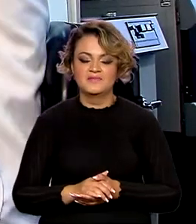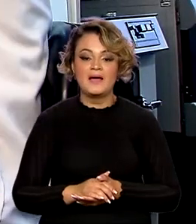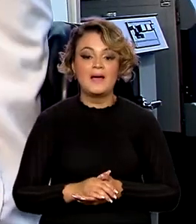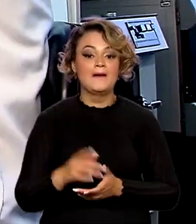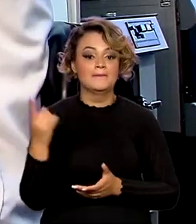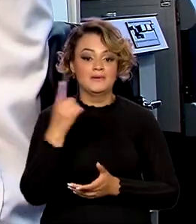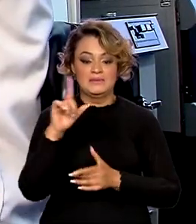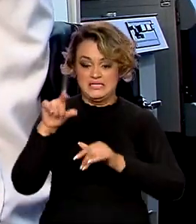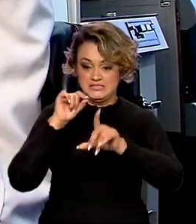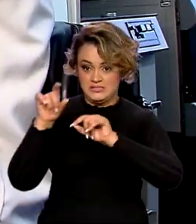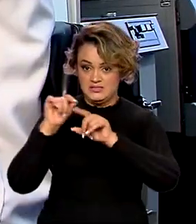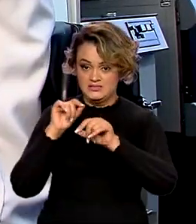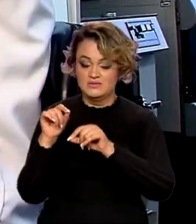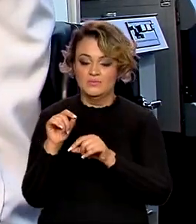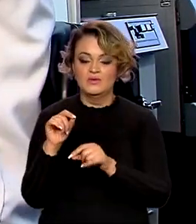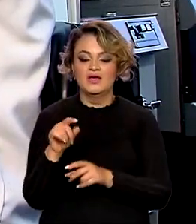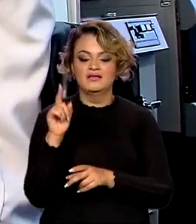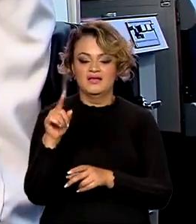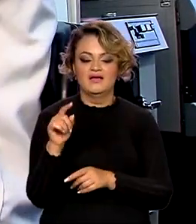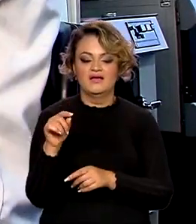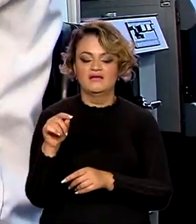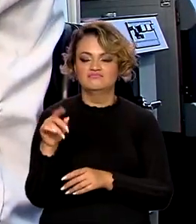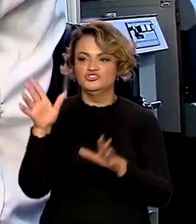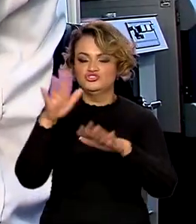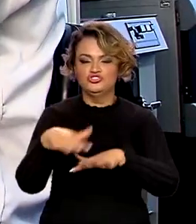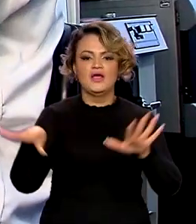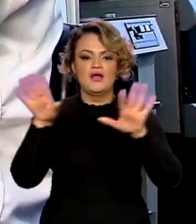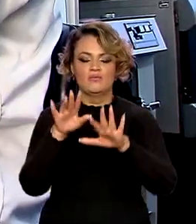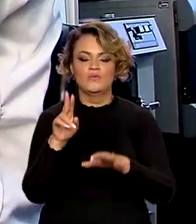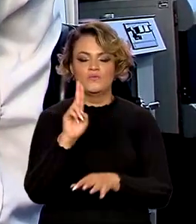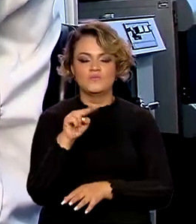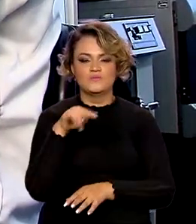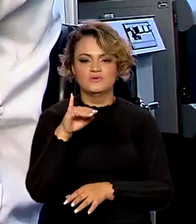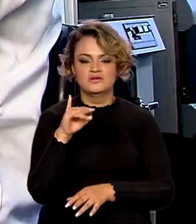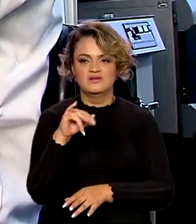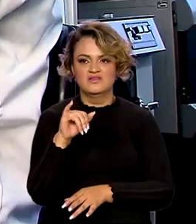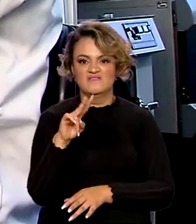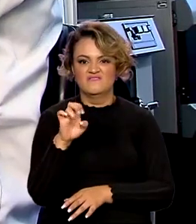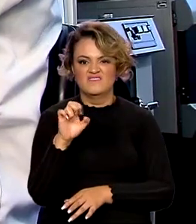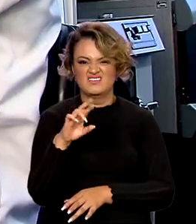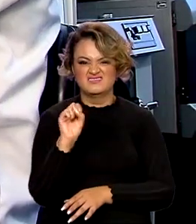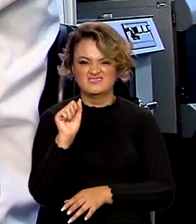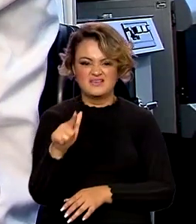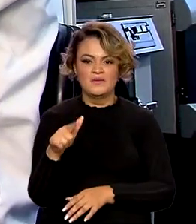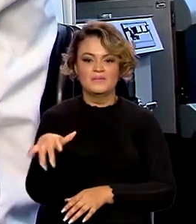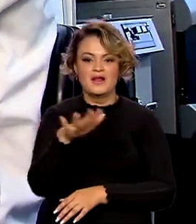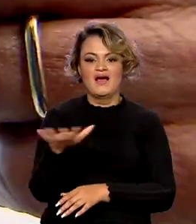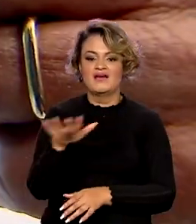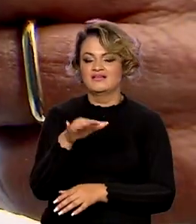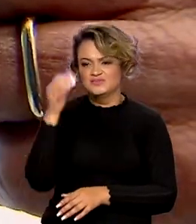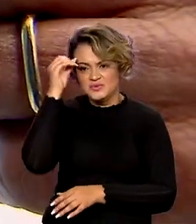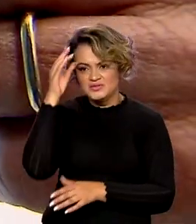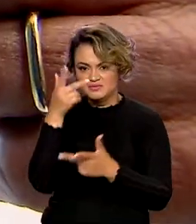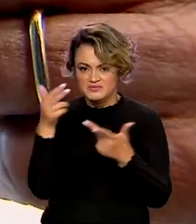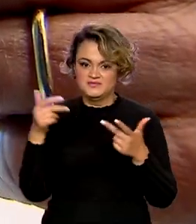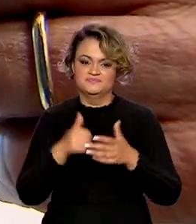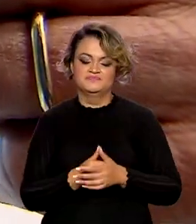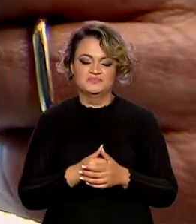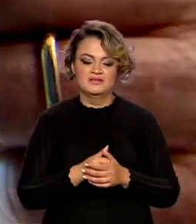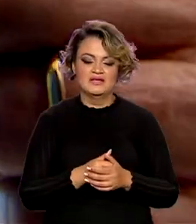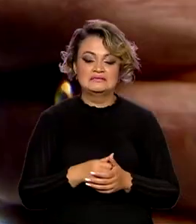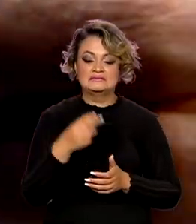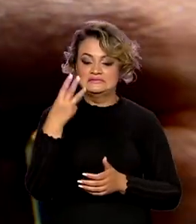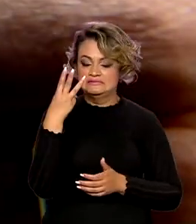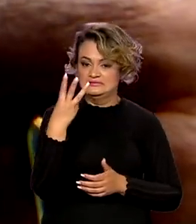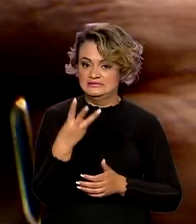primeira seleção é a chamada universal, voltada para qualquer área de conhecimento. Serão destinados